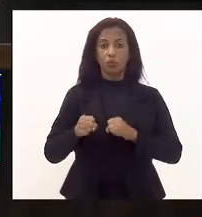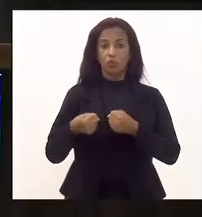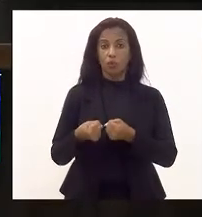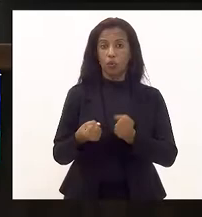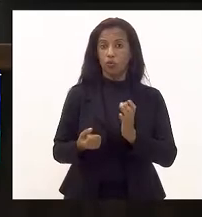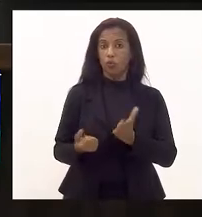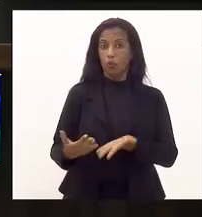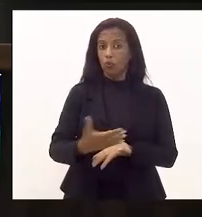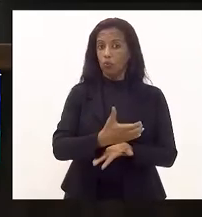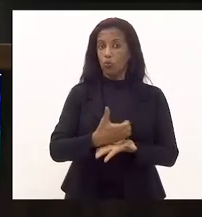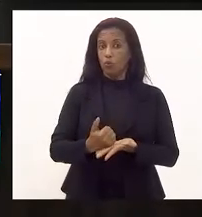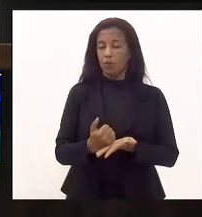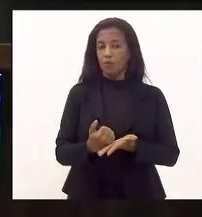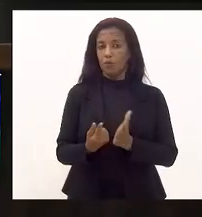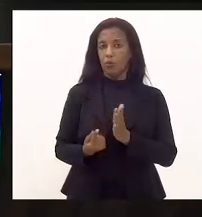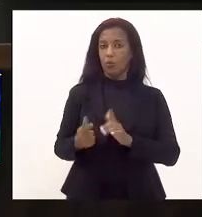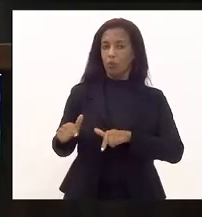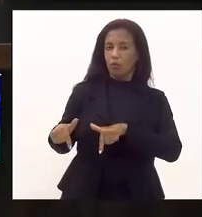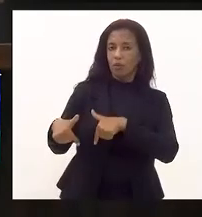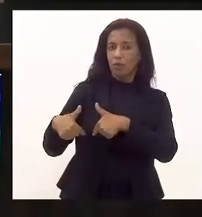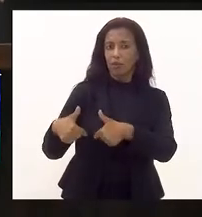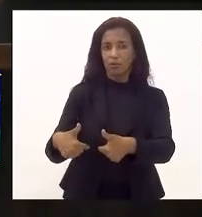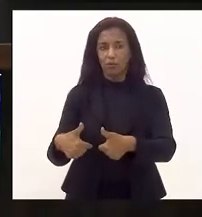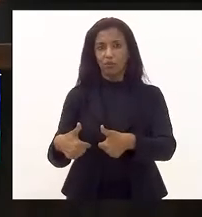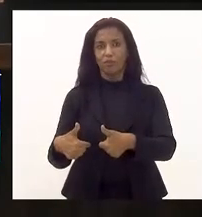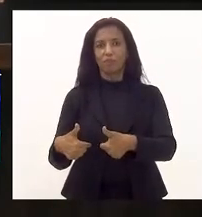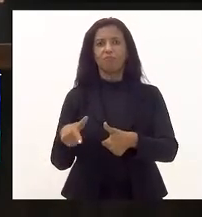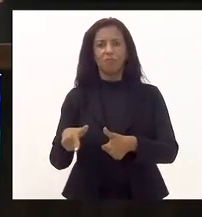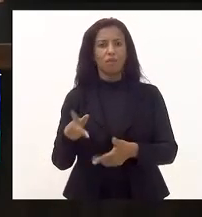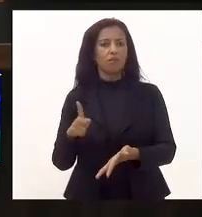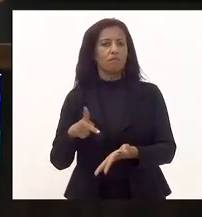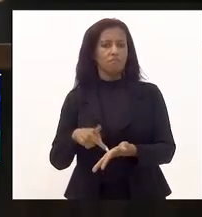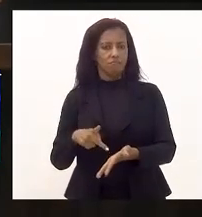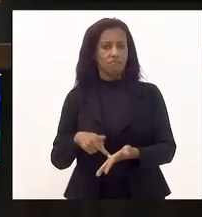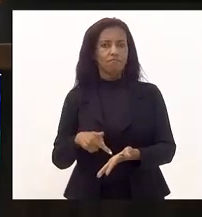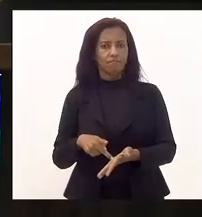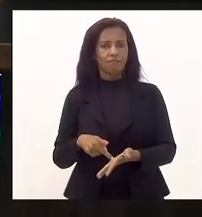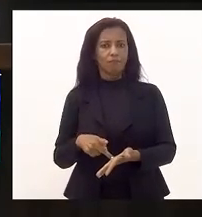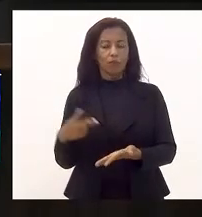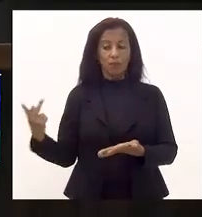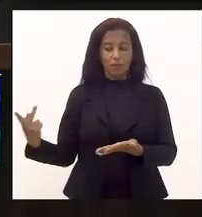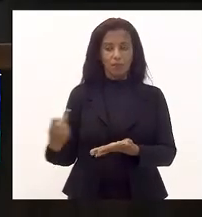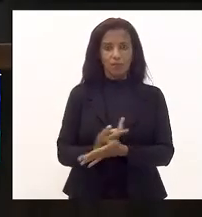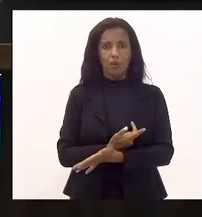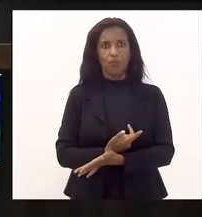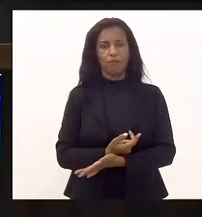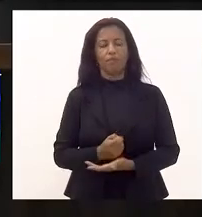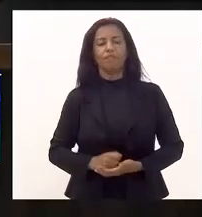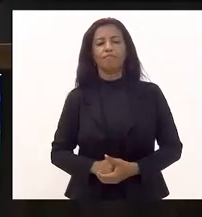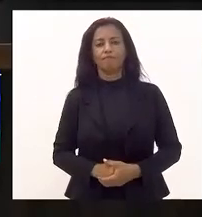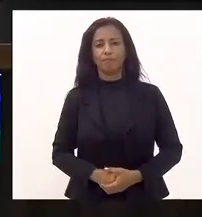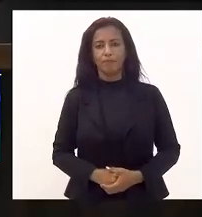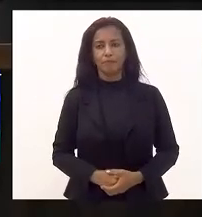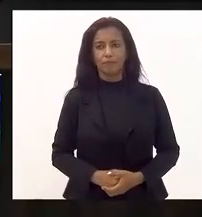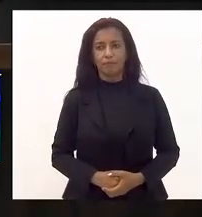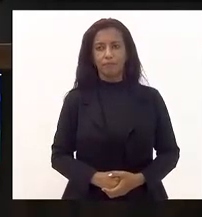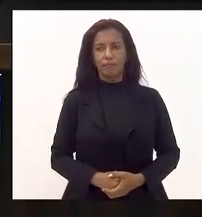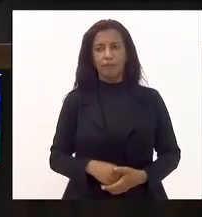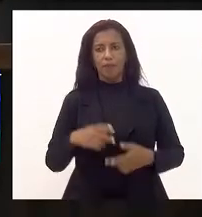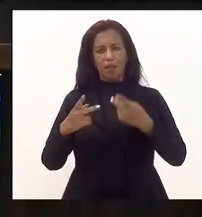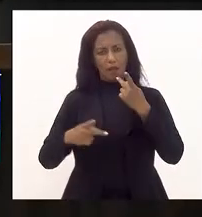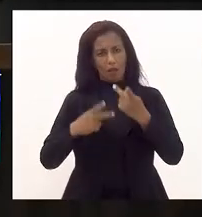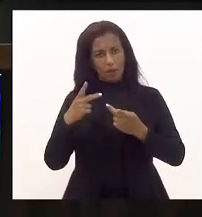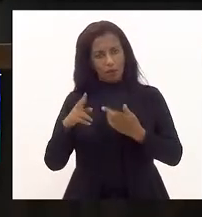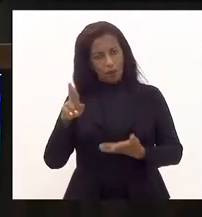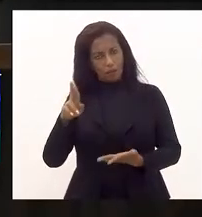orçamento do Estado e quando as ações são reais, quando elas acontecem de fato. A fala de vossa